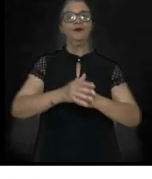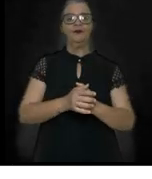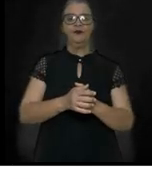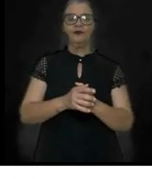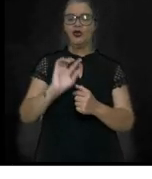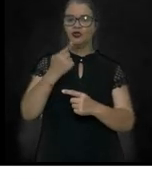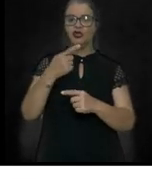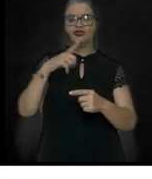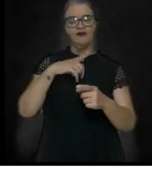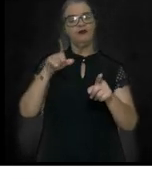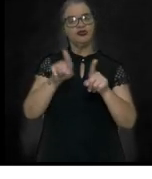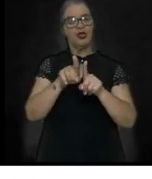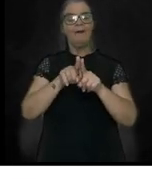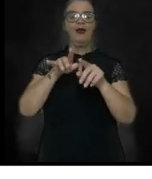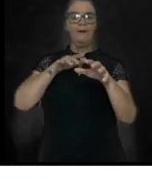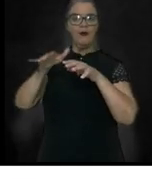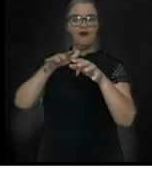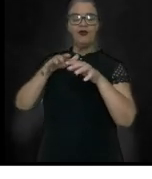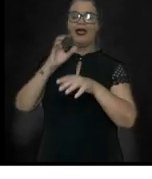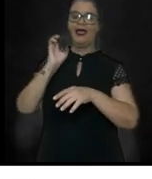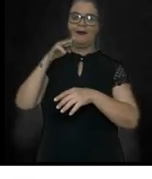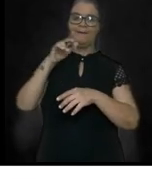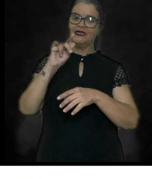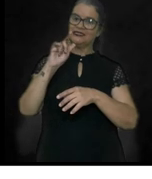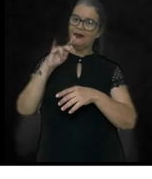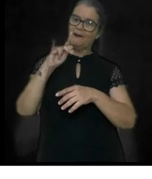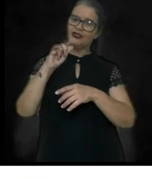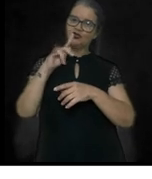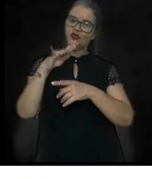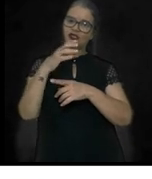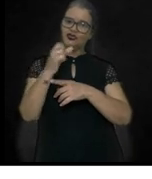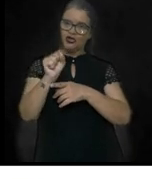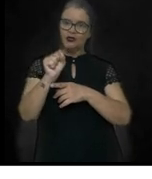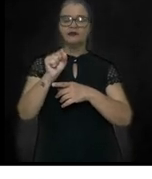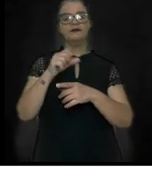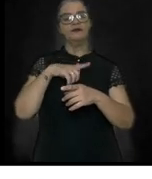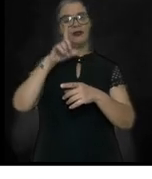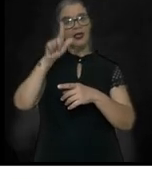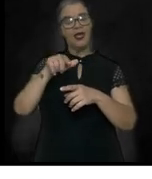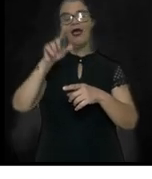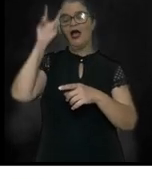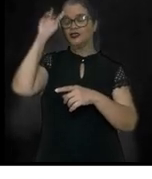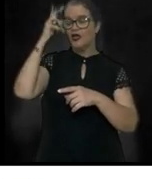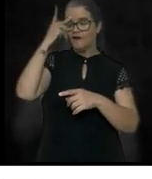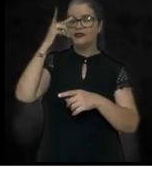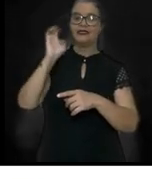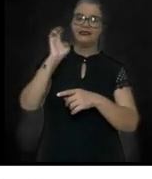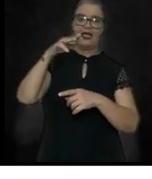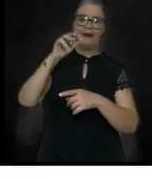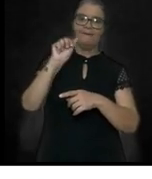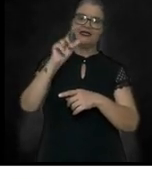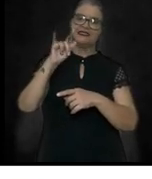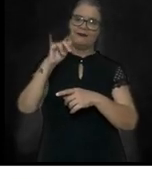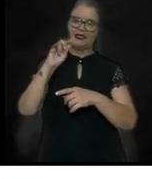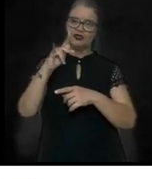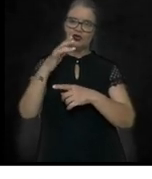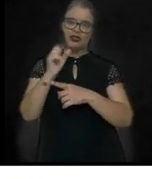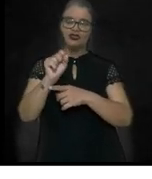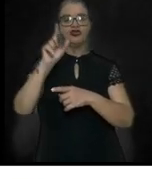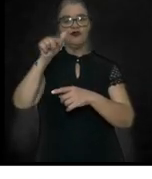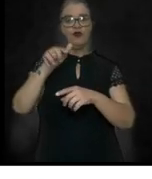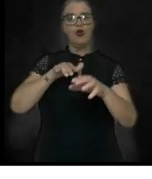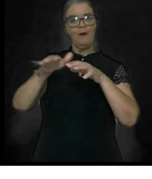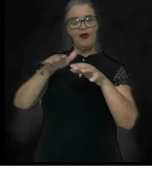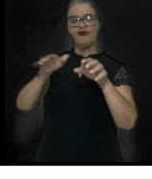o movimento emancipacionista. As revoltas emancipacionistas foram movimentos sociais